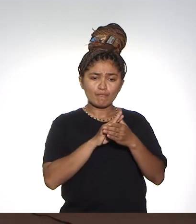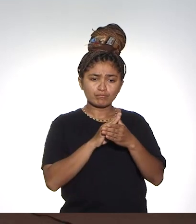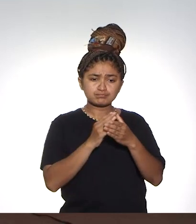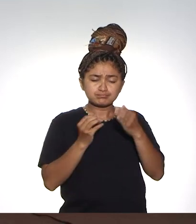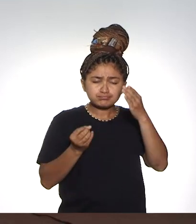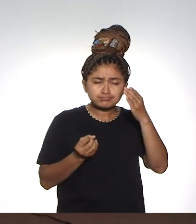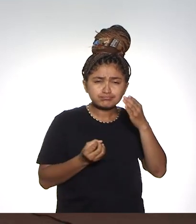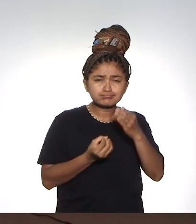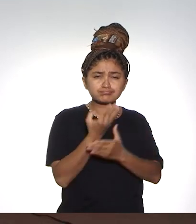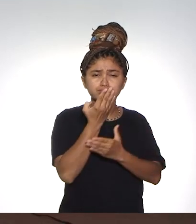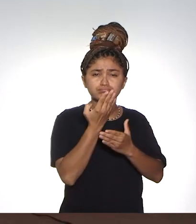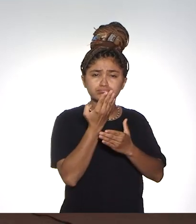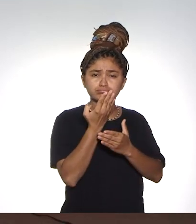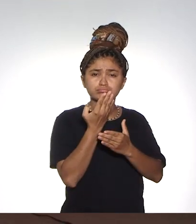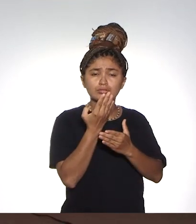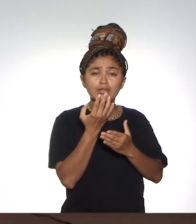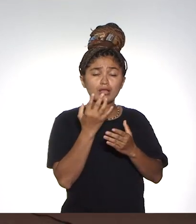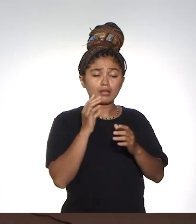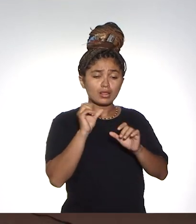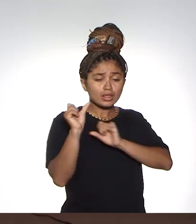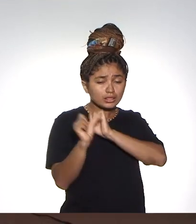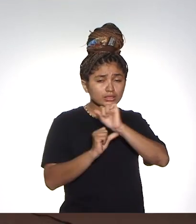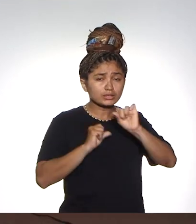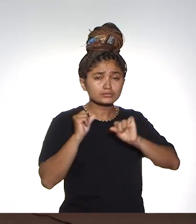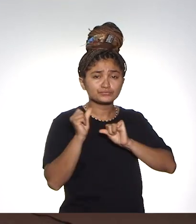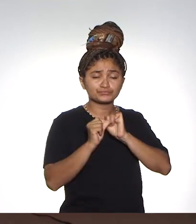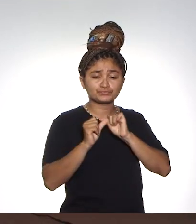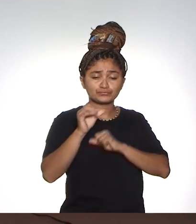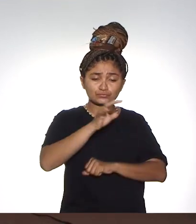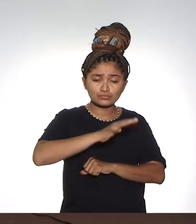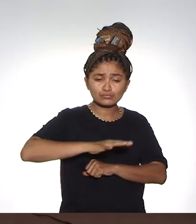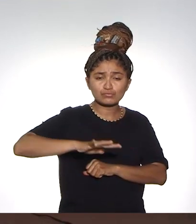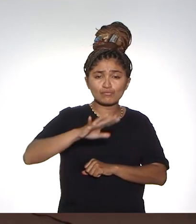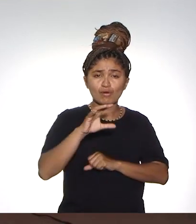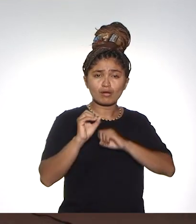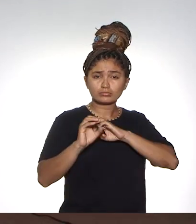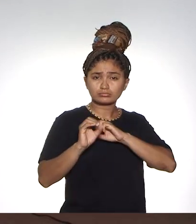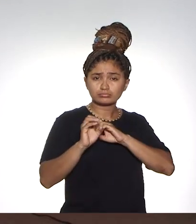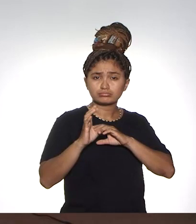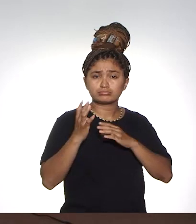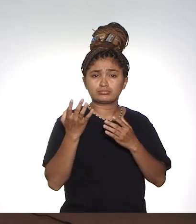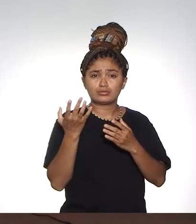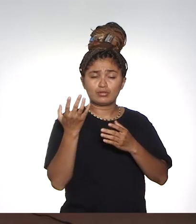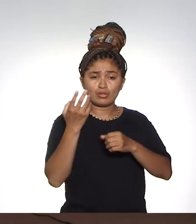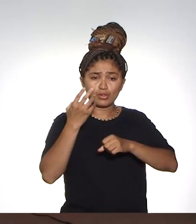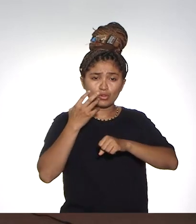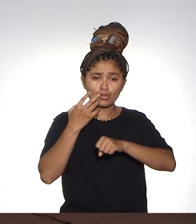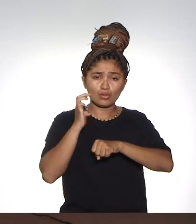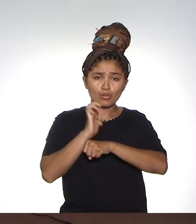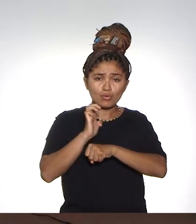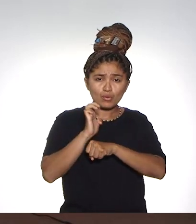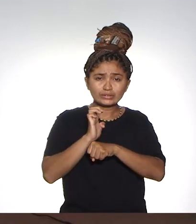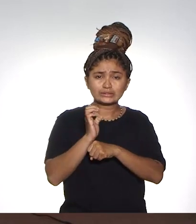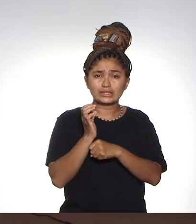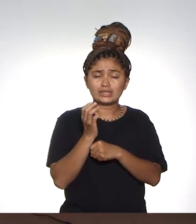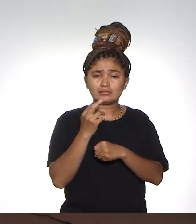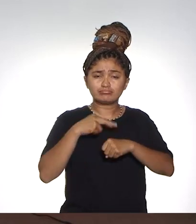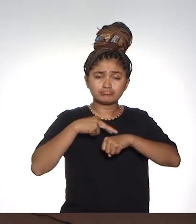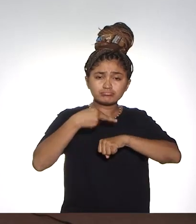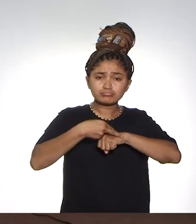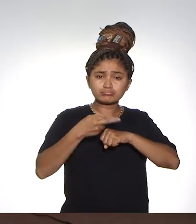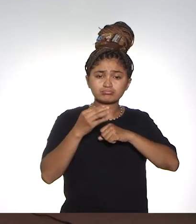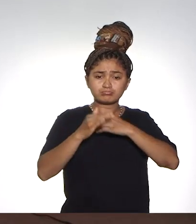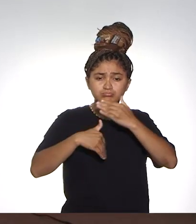desde a sua fundação, ela tem alterado, ela tem transformado o cenário educacional do nosso Estado e